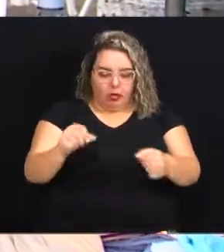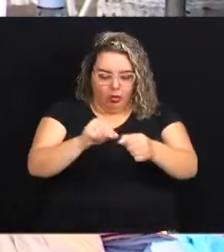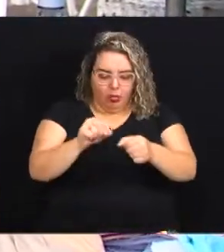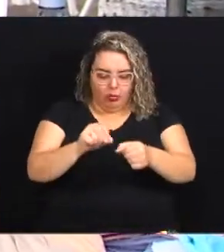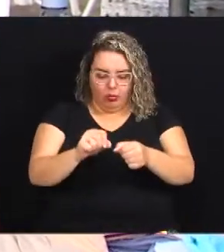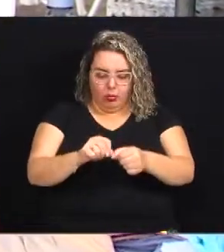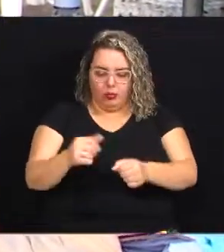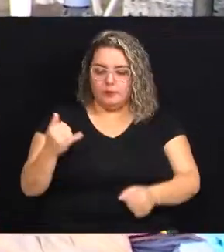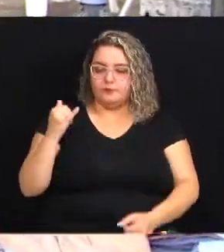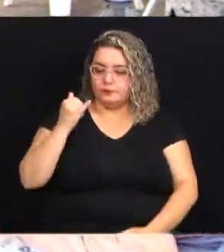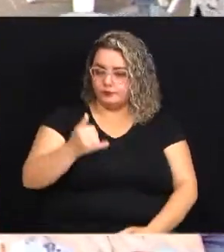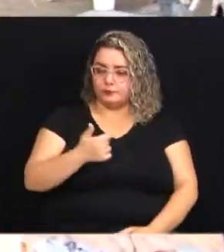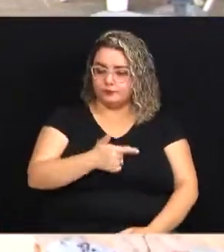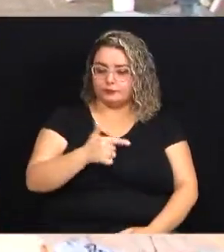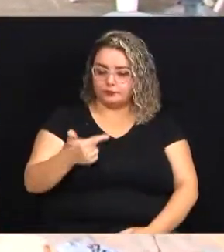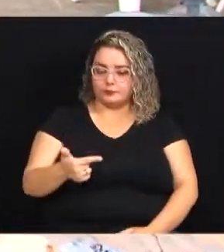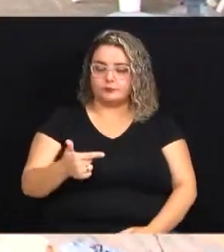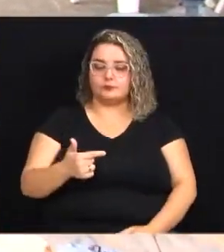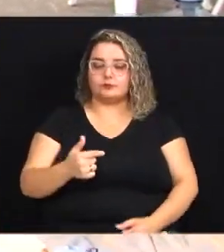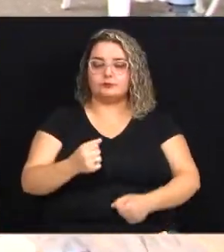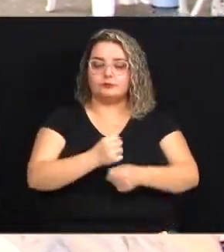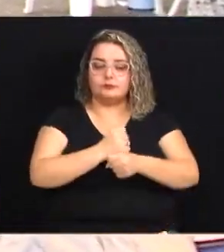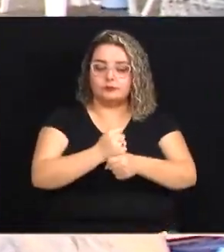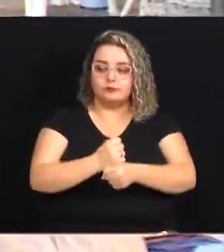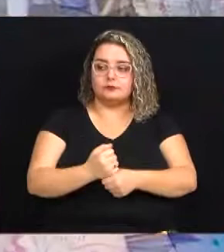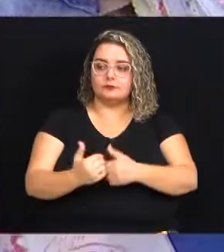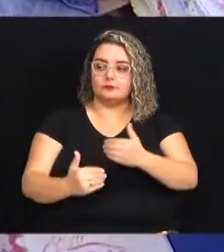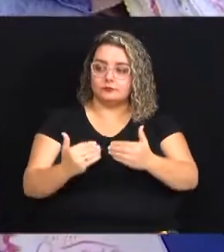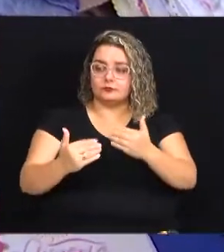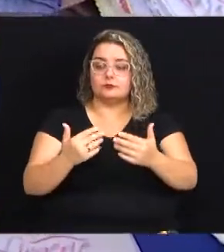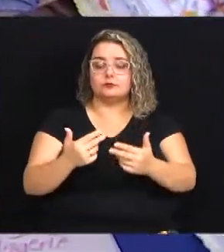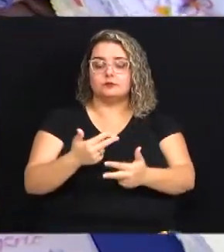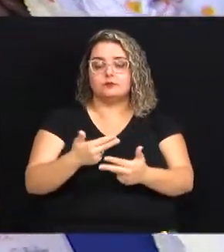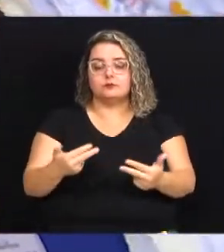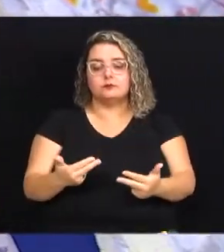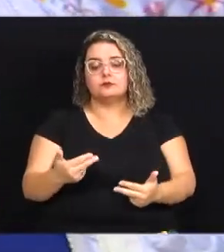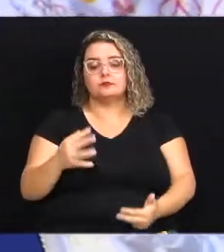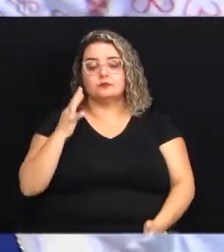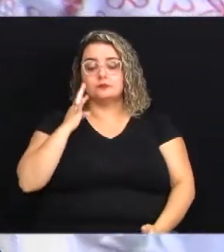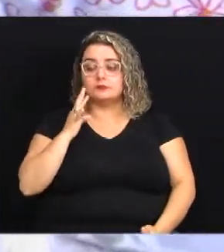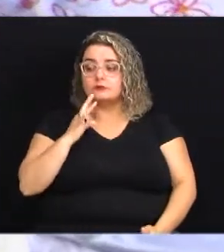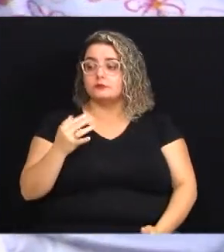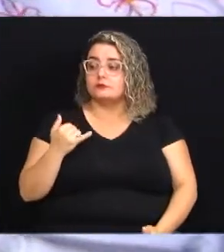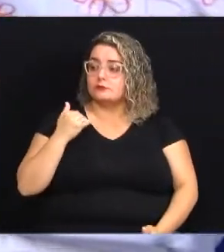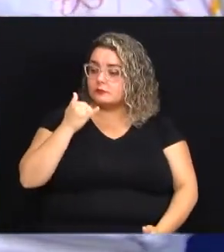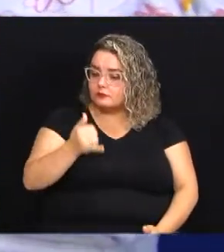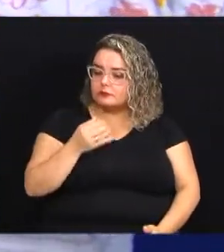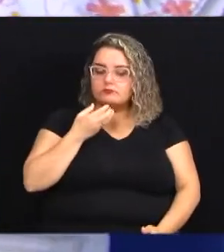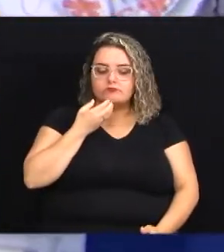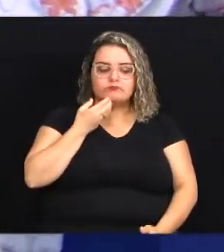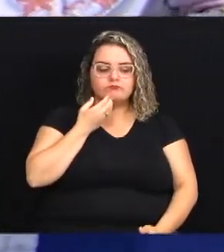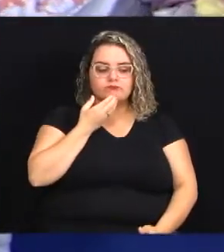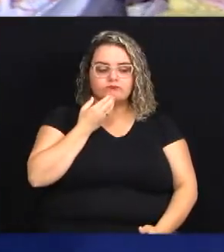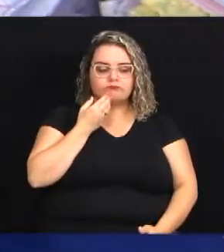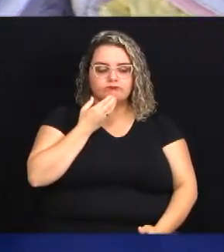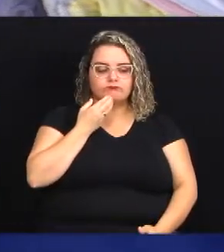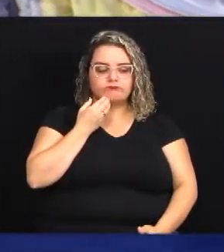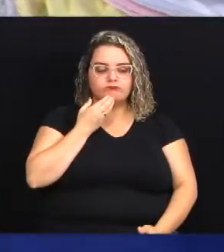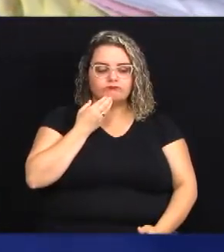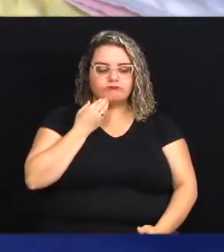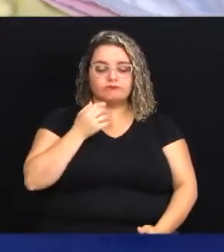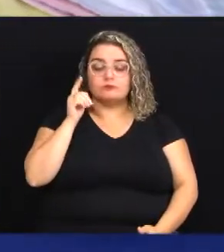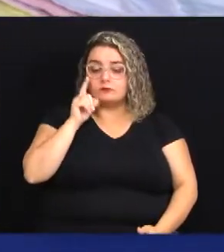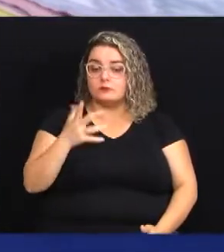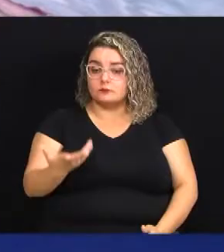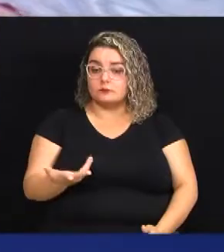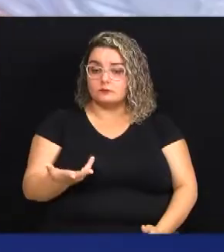22 anos construiu muita coisa legal queria que você falasse sobre essa construção é essa questão de